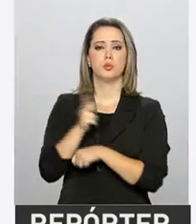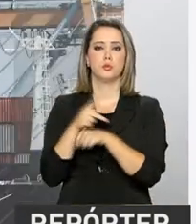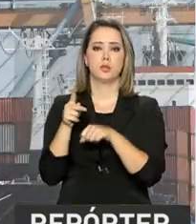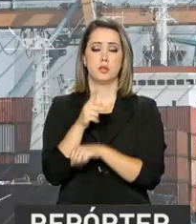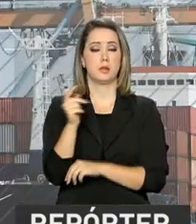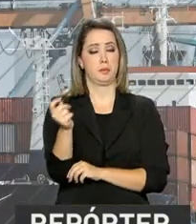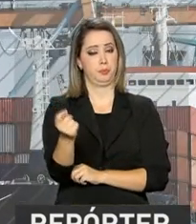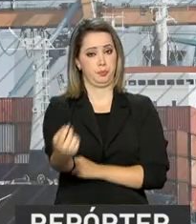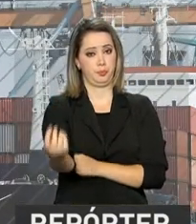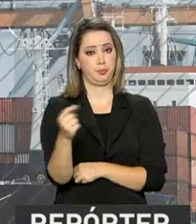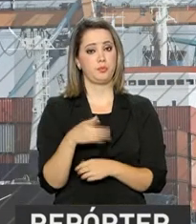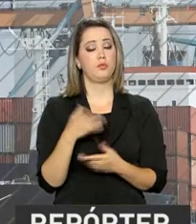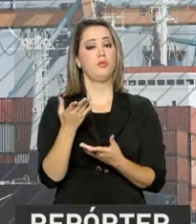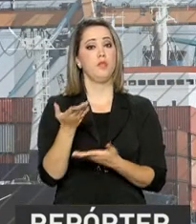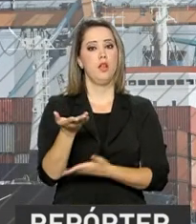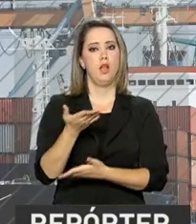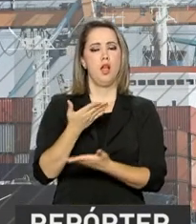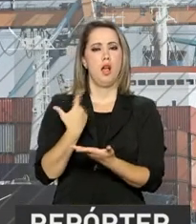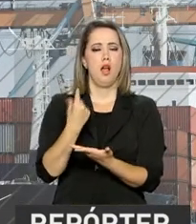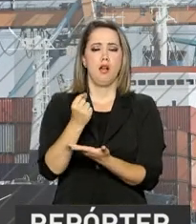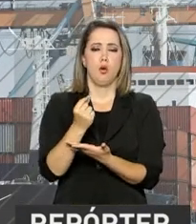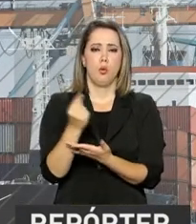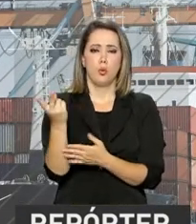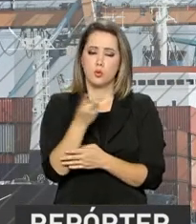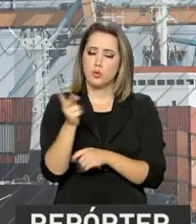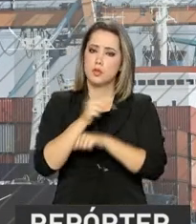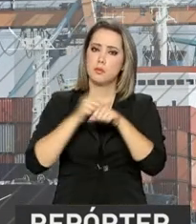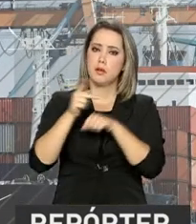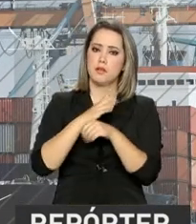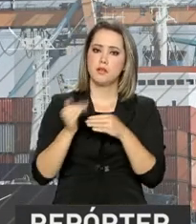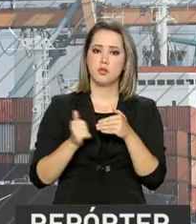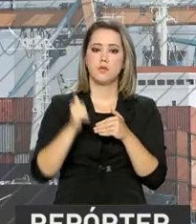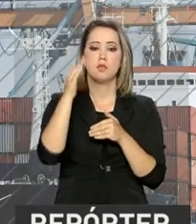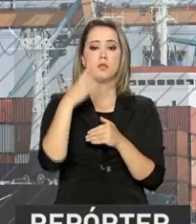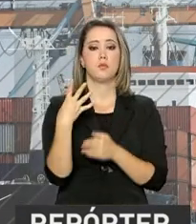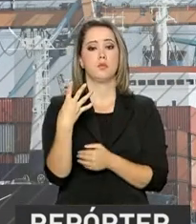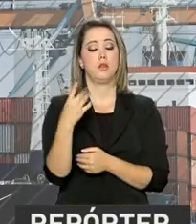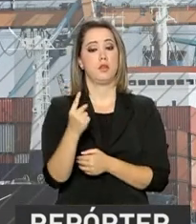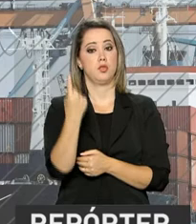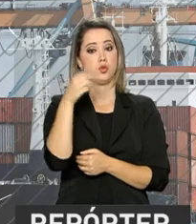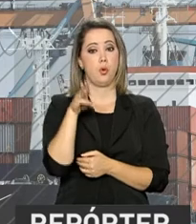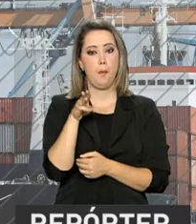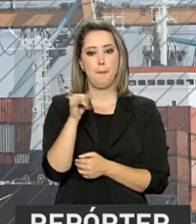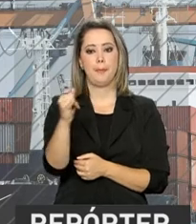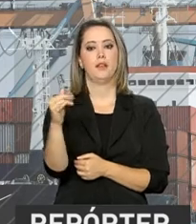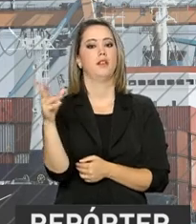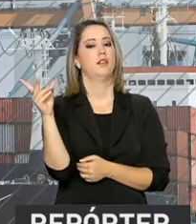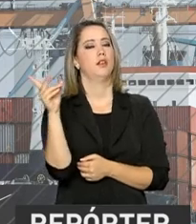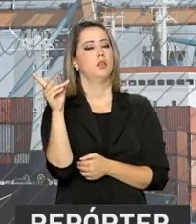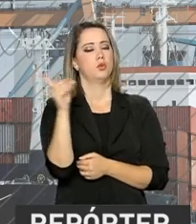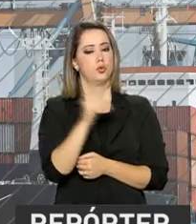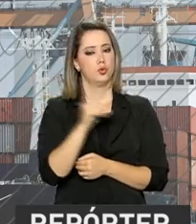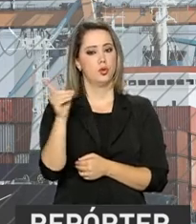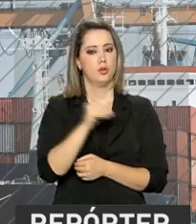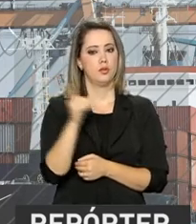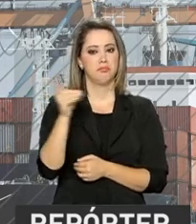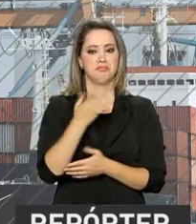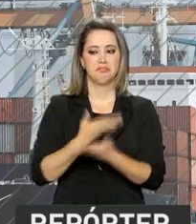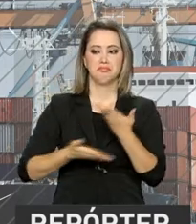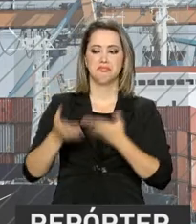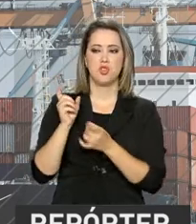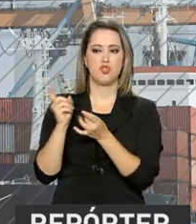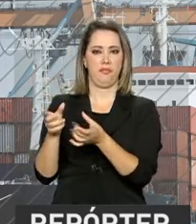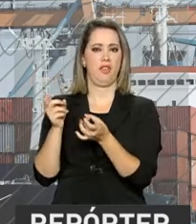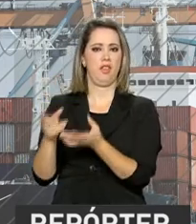As trocas comerciais entre os dois países movimentaram no ano passado quase 1 bilhão e 300 milhões de dólares.